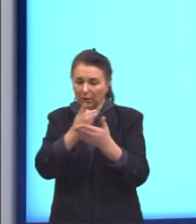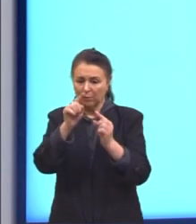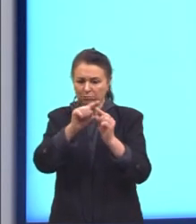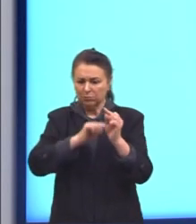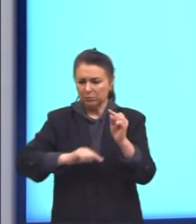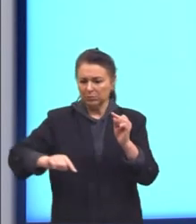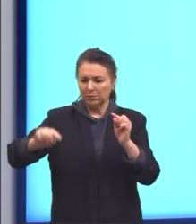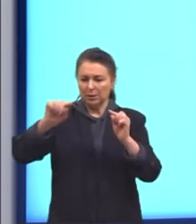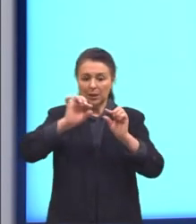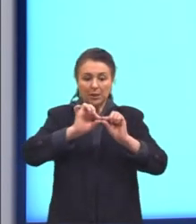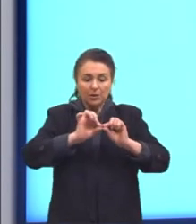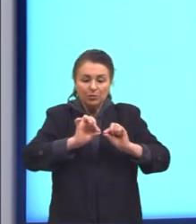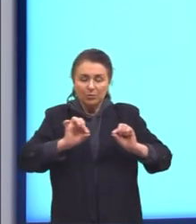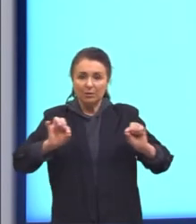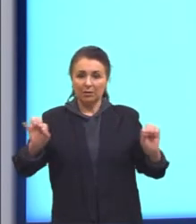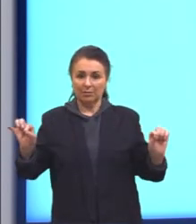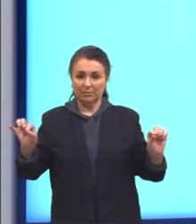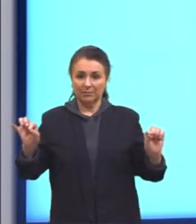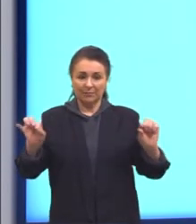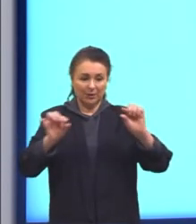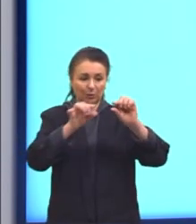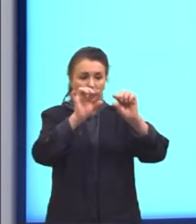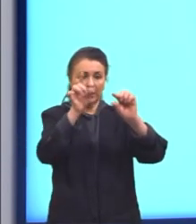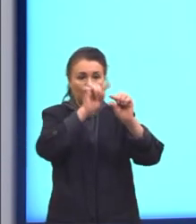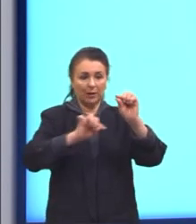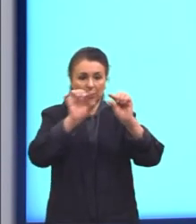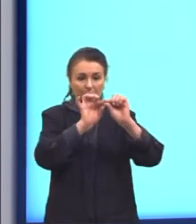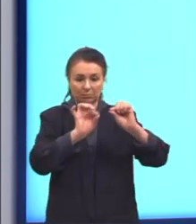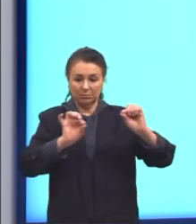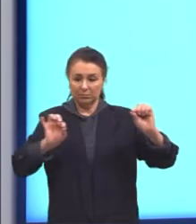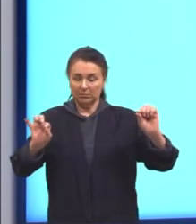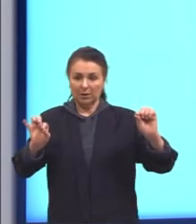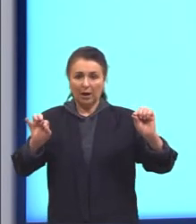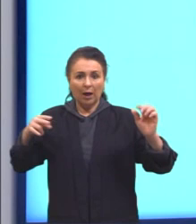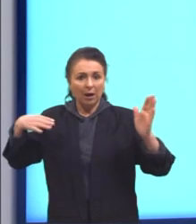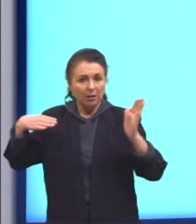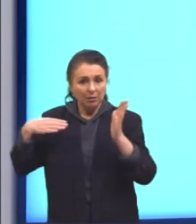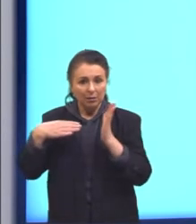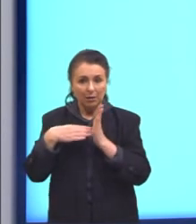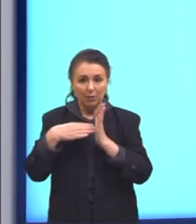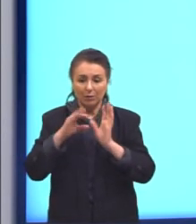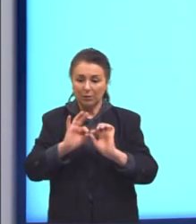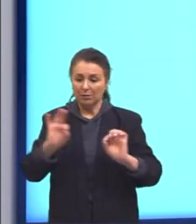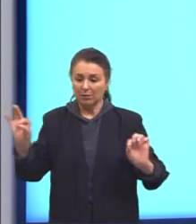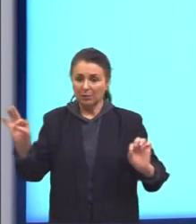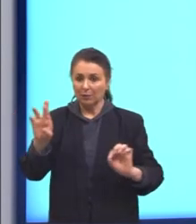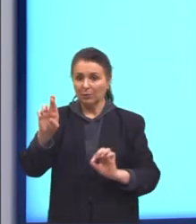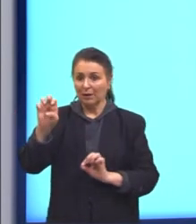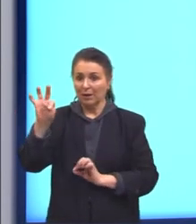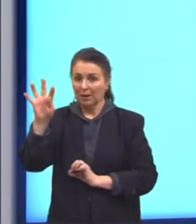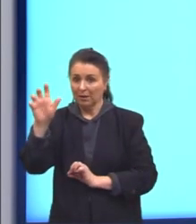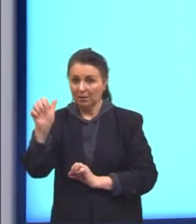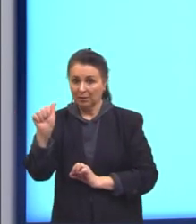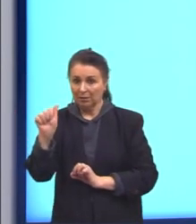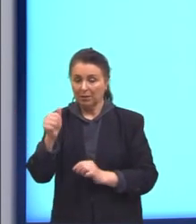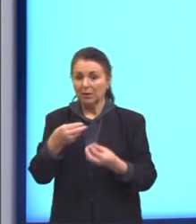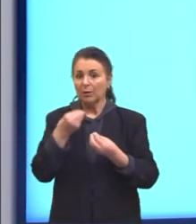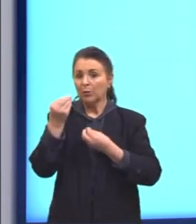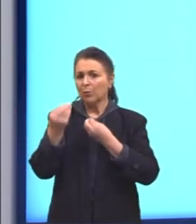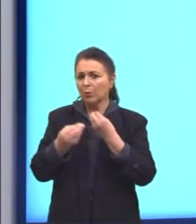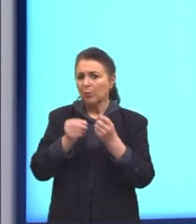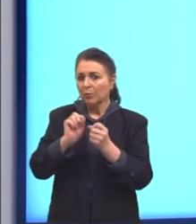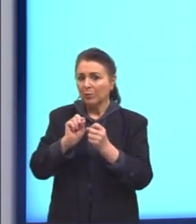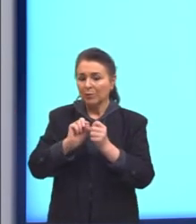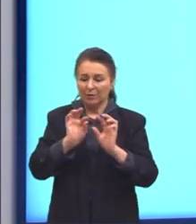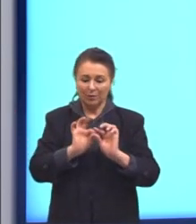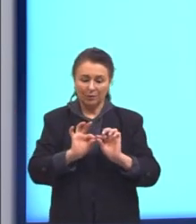e esticar ela até que seja encontrado um segmento de reta. Então é isso que nós realizamos para determinar o